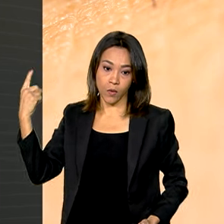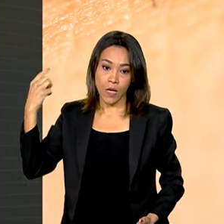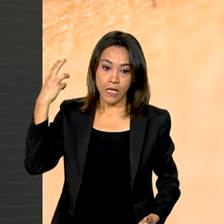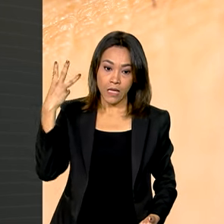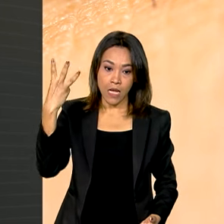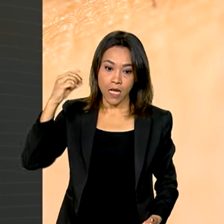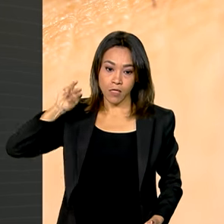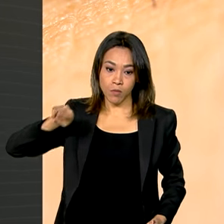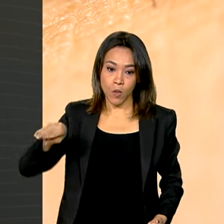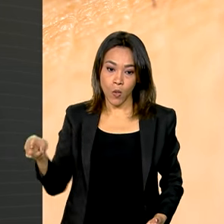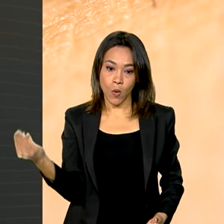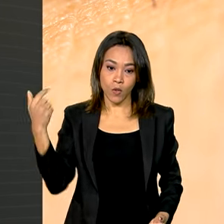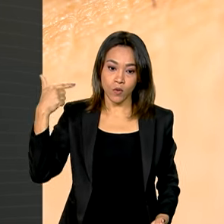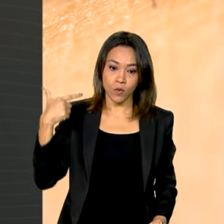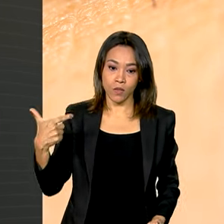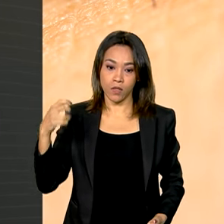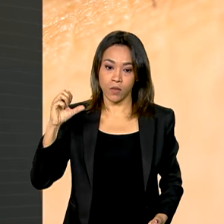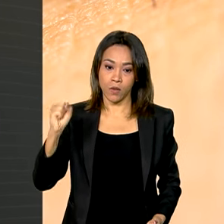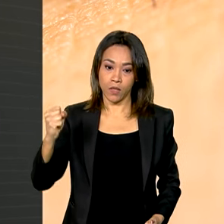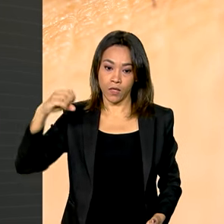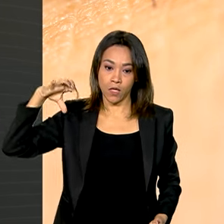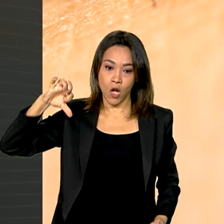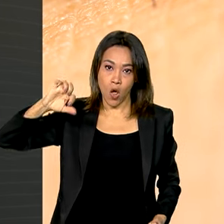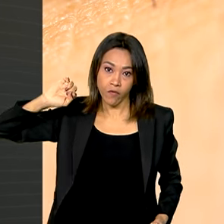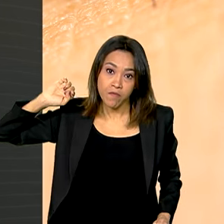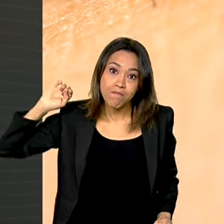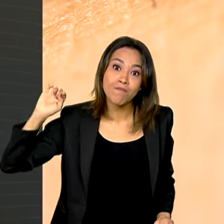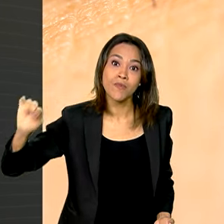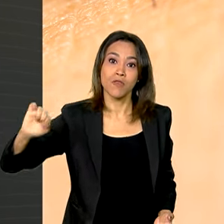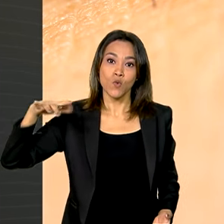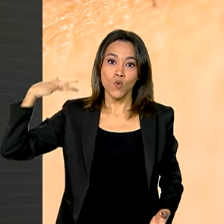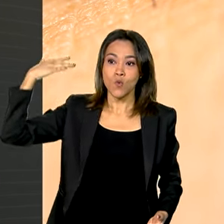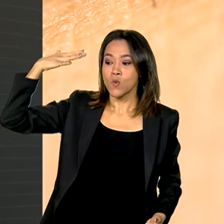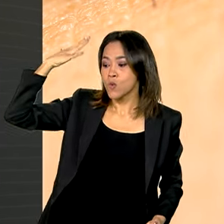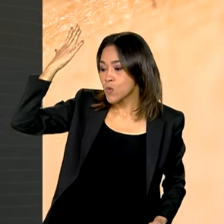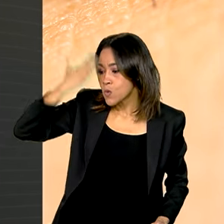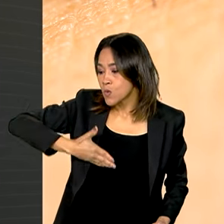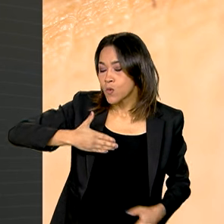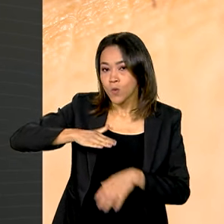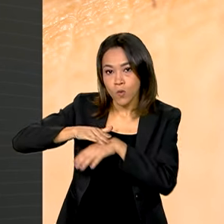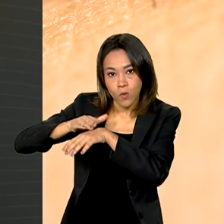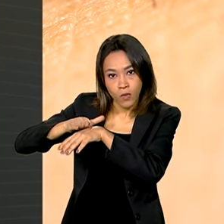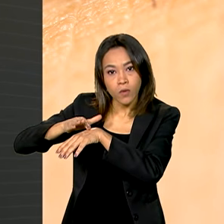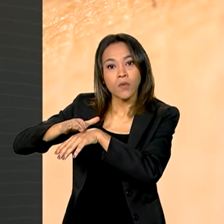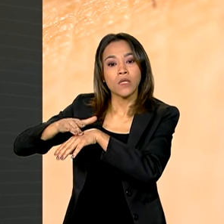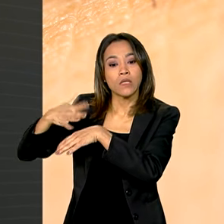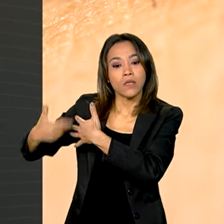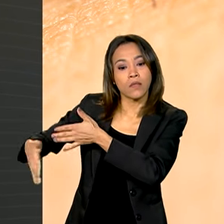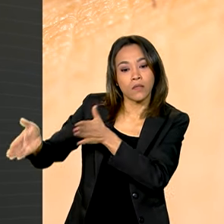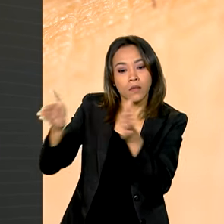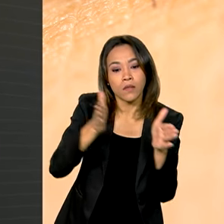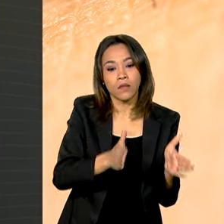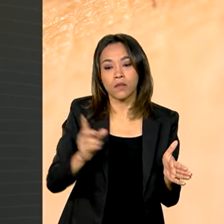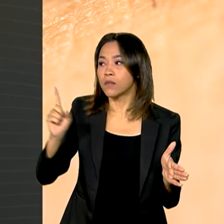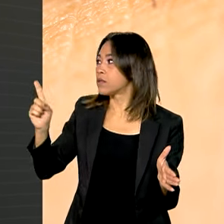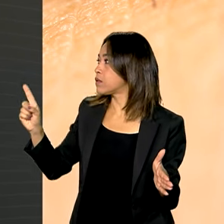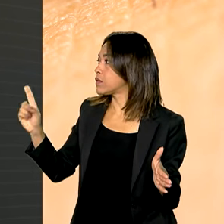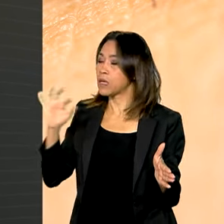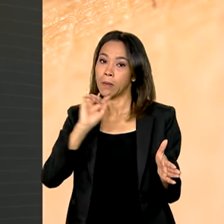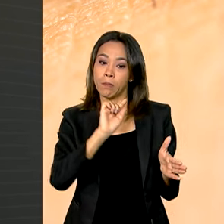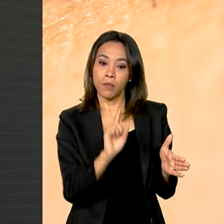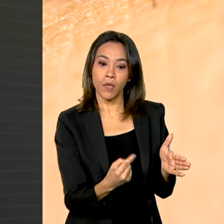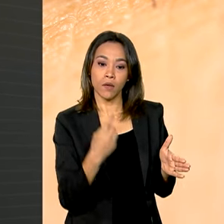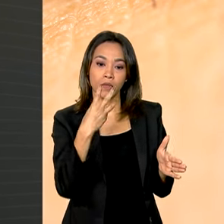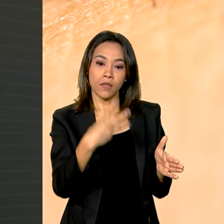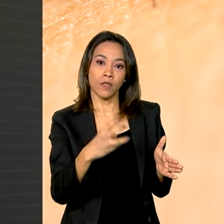.289.000 casos prováveis da doença. 1.385